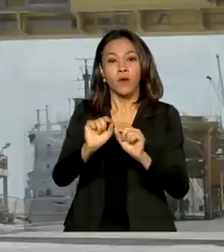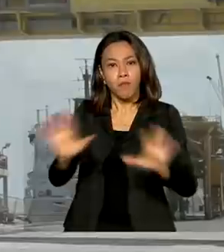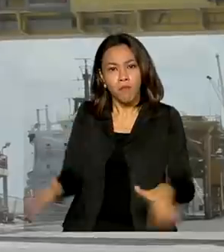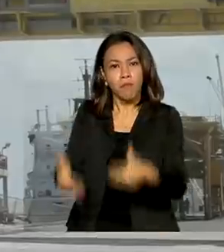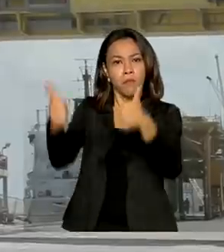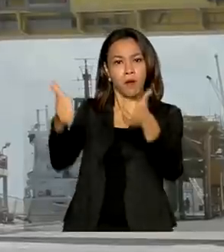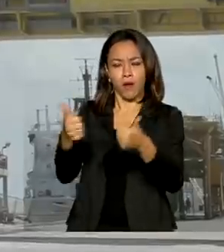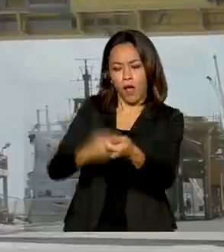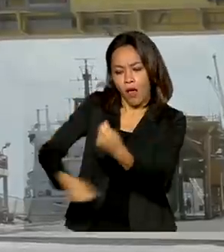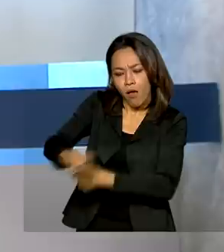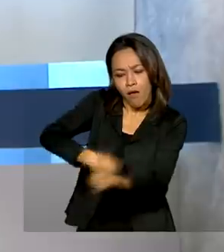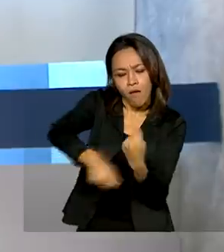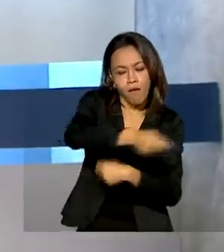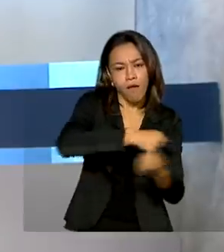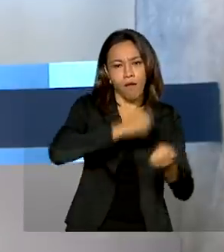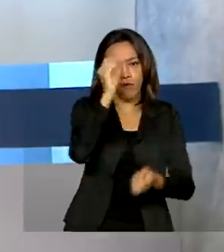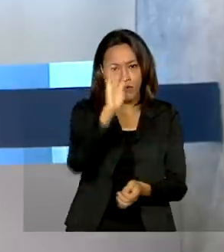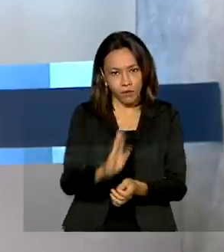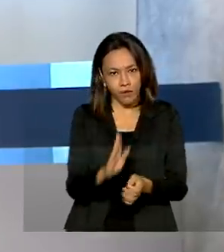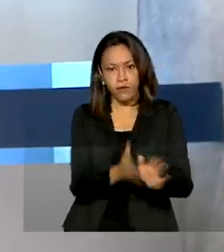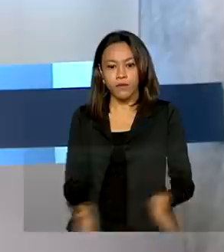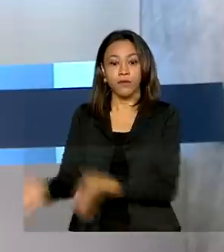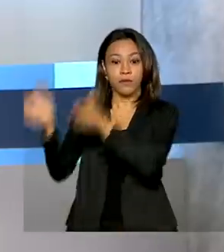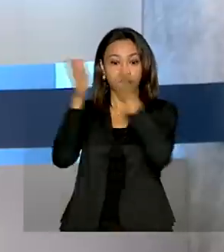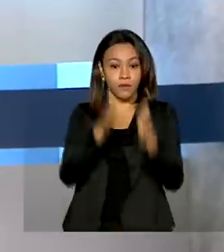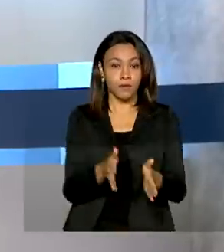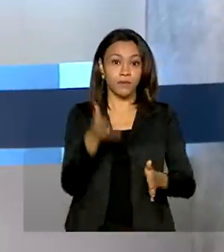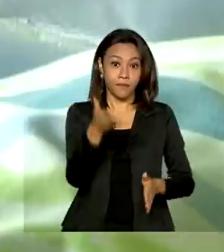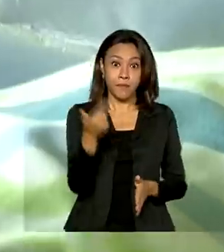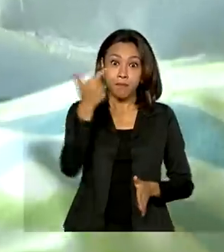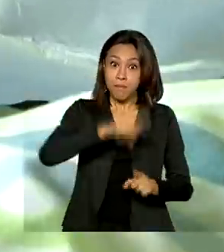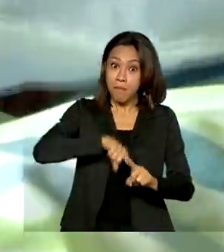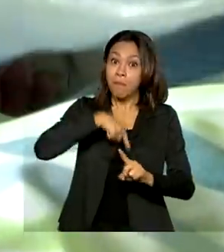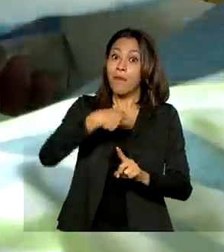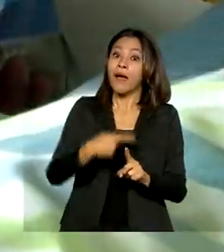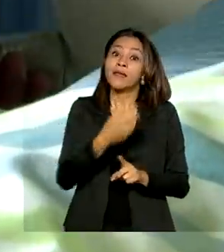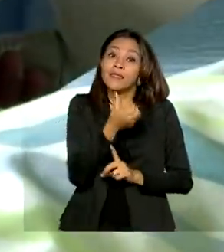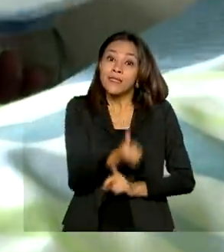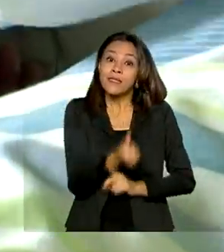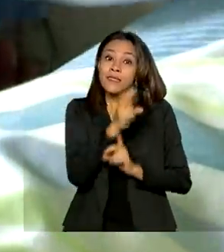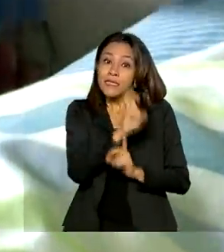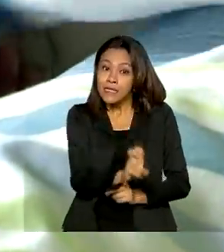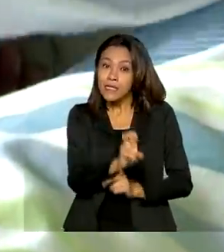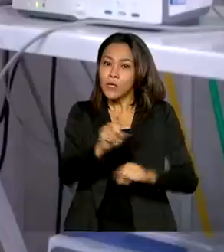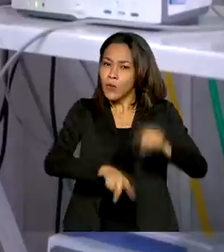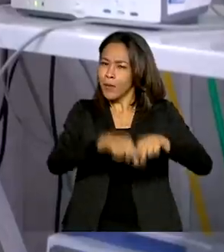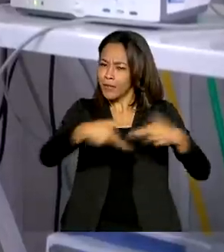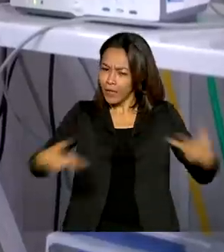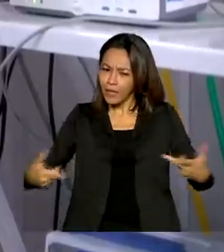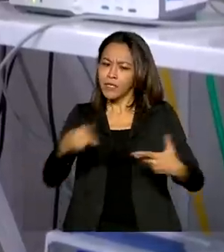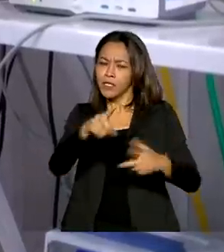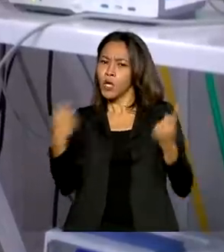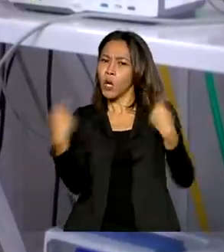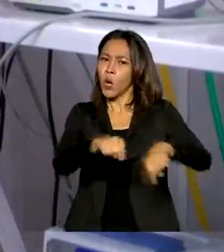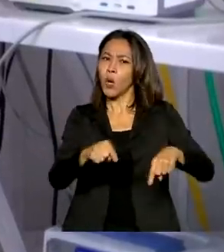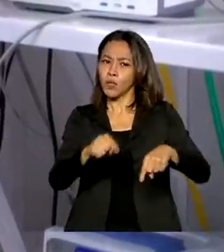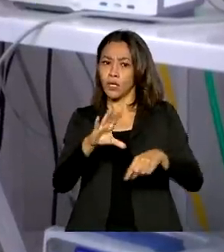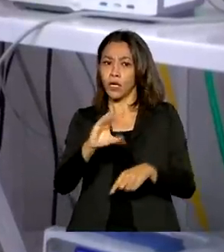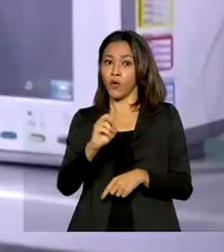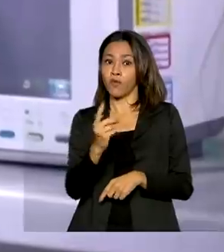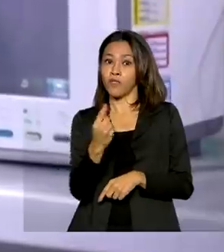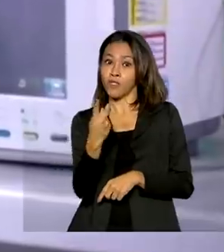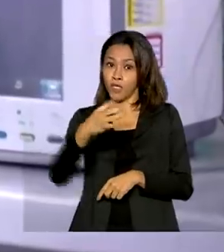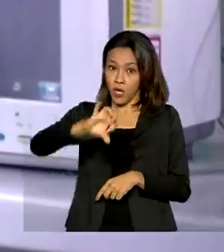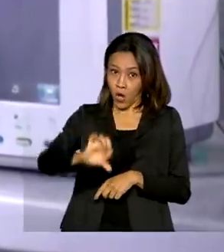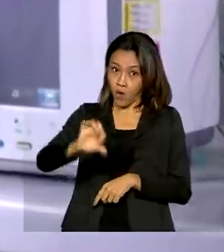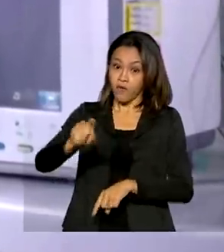de negócios no país. E veja também, mais 65 produtos para combate à Covid-19 tem o imposto